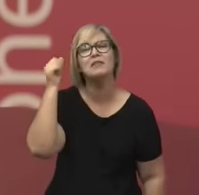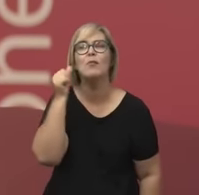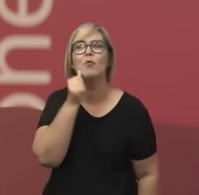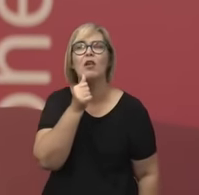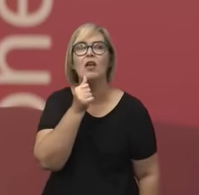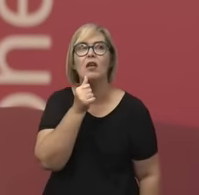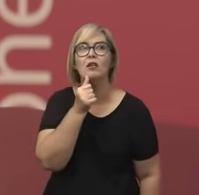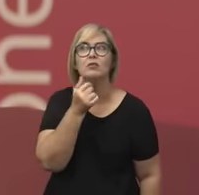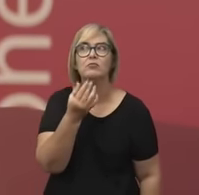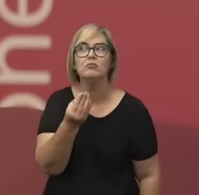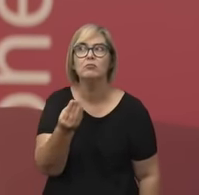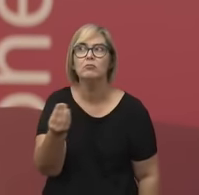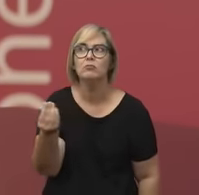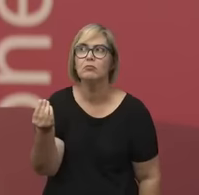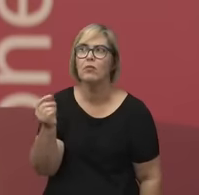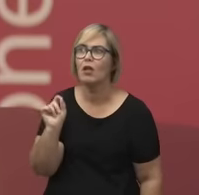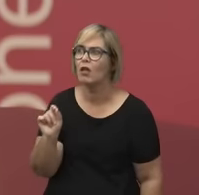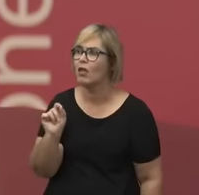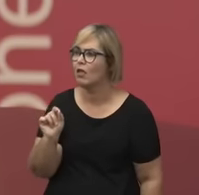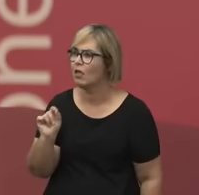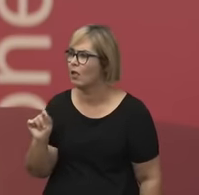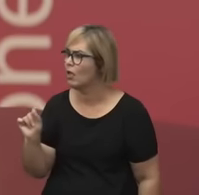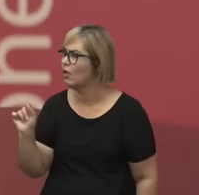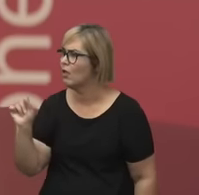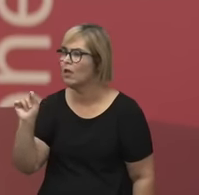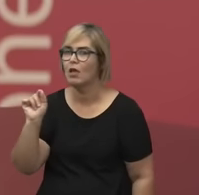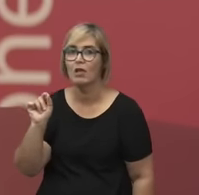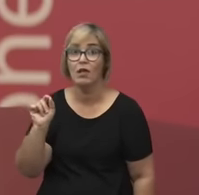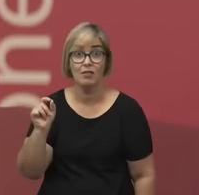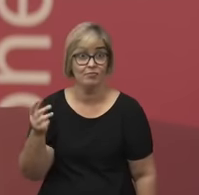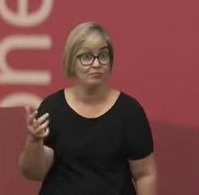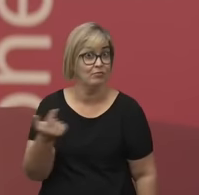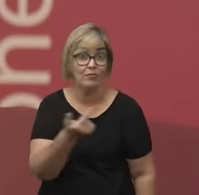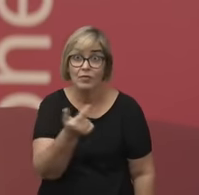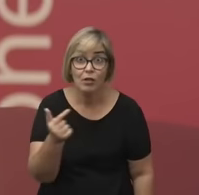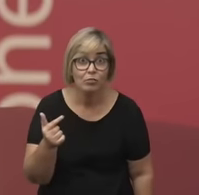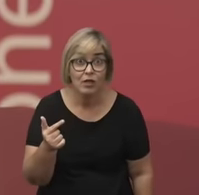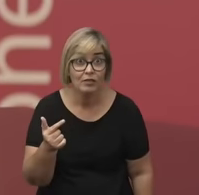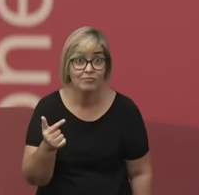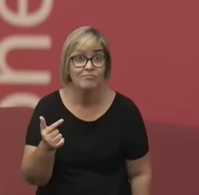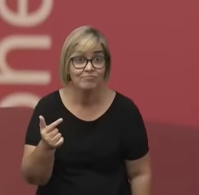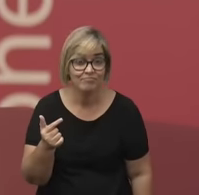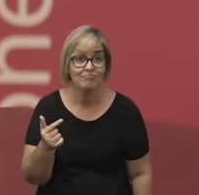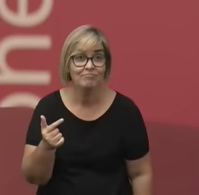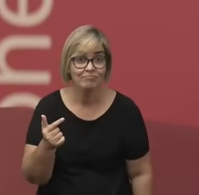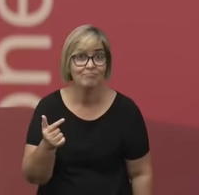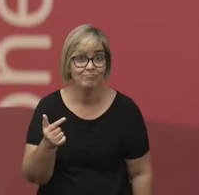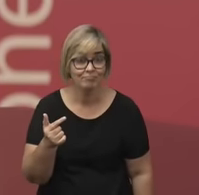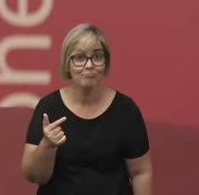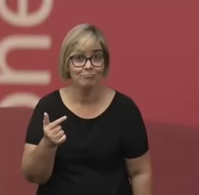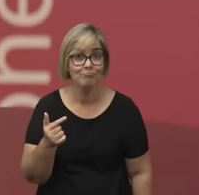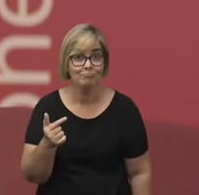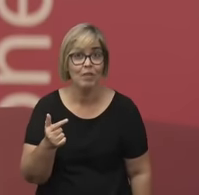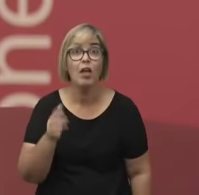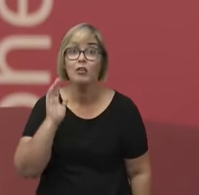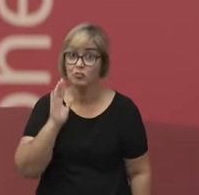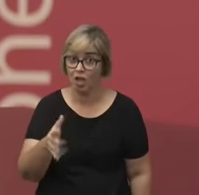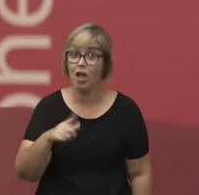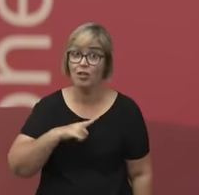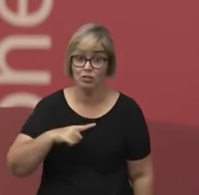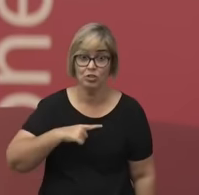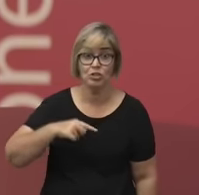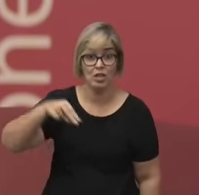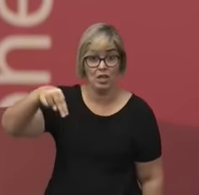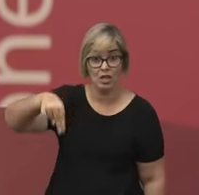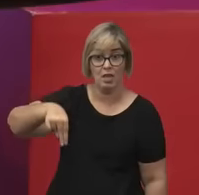nenhuma mulher que aparece nessa obra do Silvio Romero, apesar dela ter sido escrita depois das contribuições de Nísia Floresta, de Francisco com a